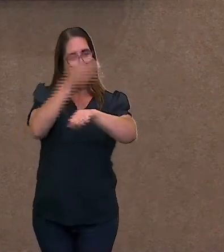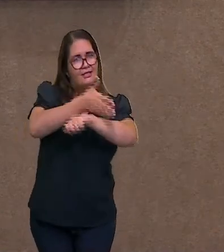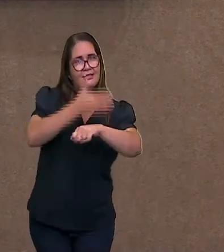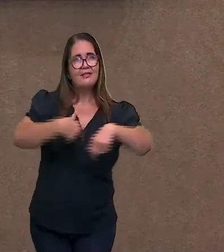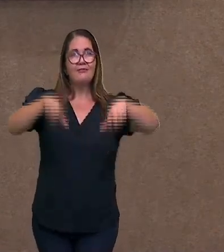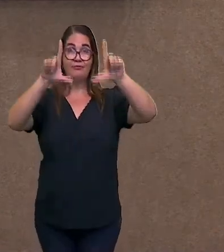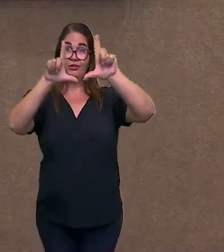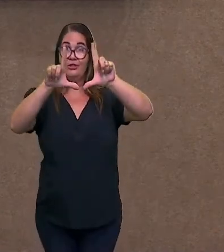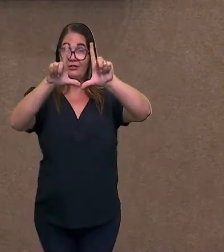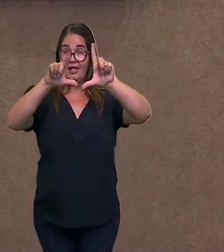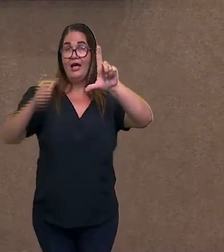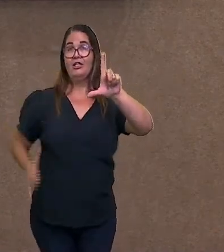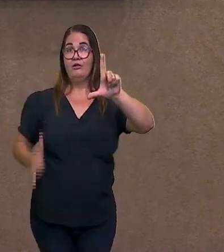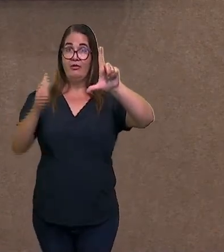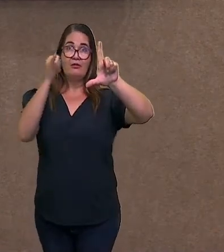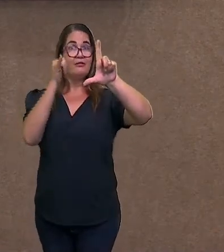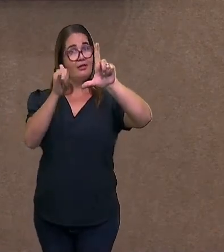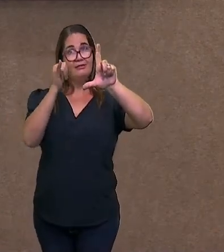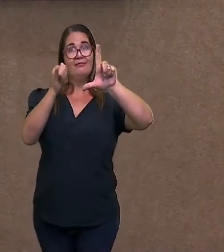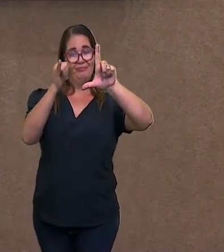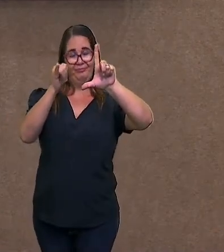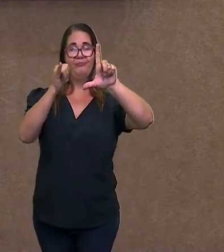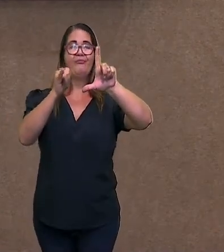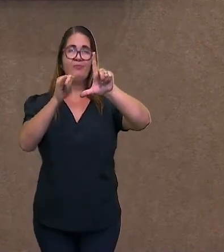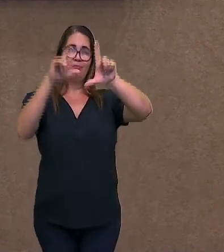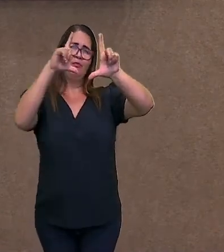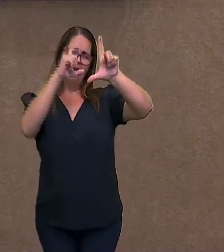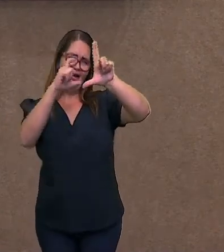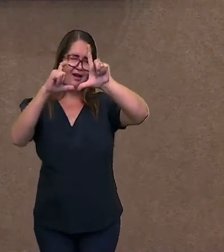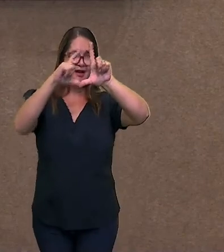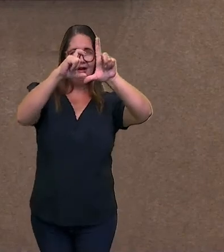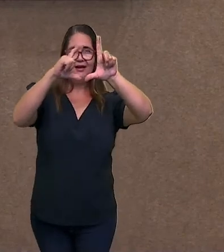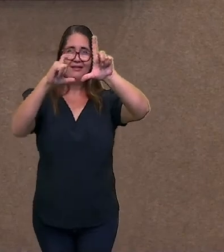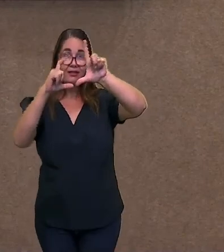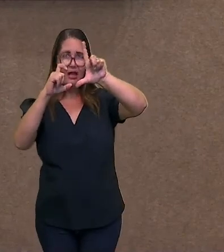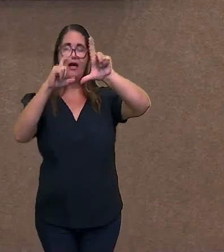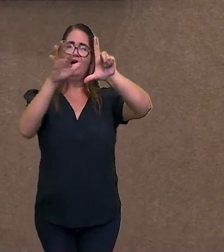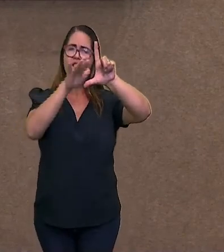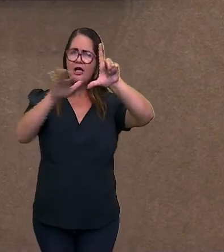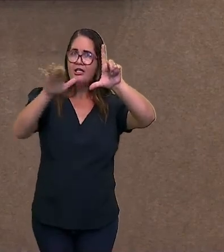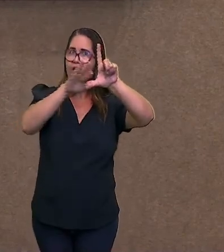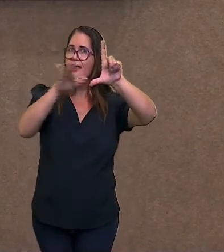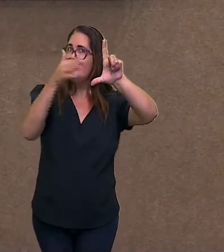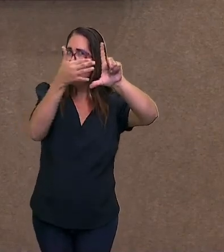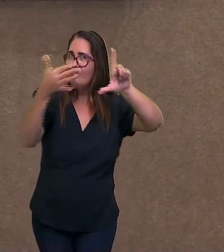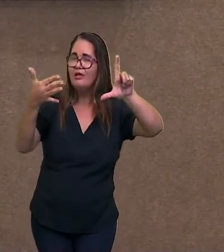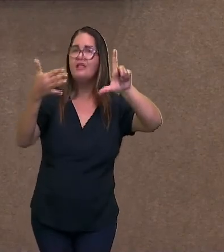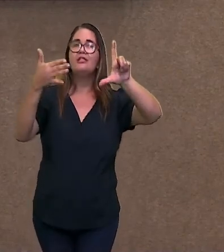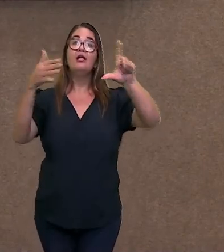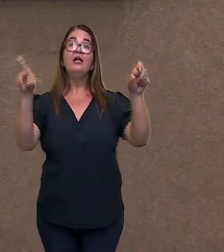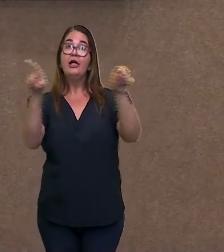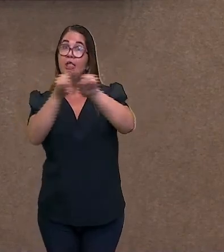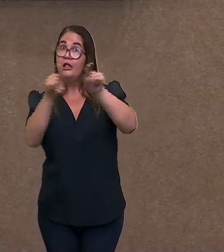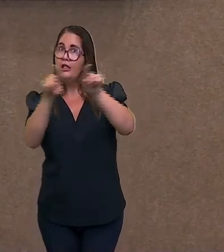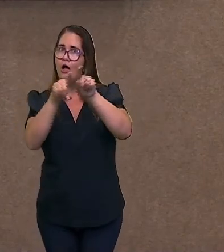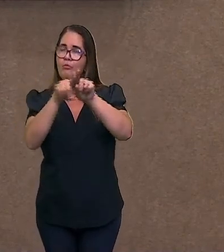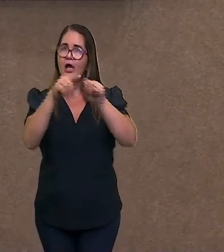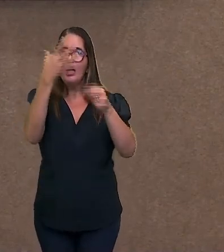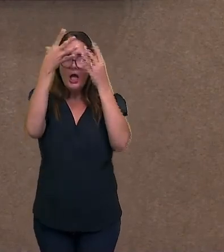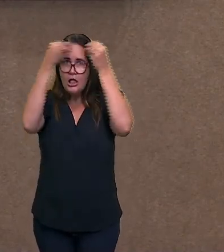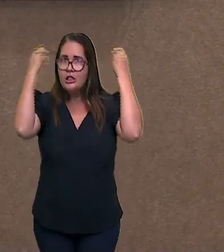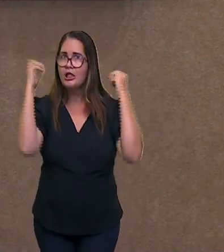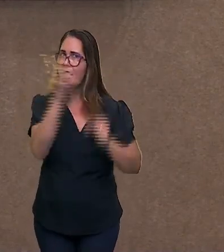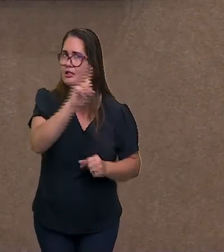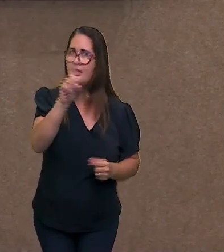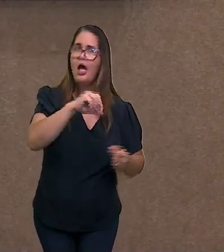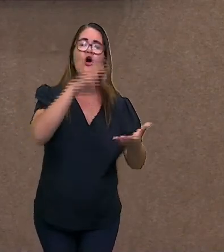plataforma Pra isso, você vai apontar a câmera do seu celular Pra imagem que aparece no canto da tela E não se esqueça de